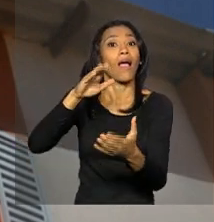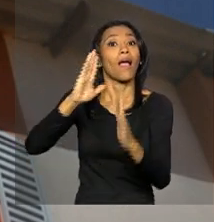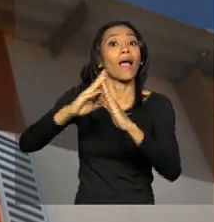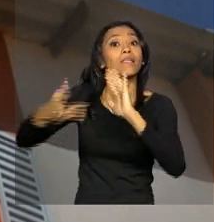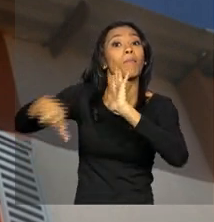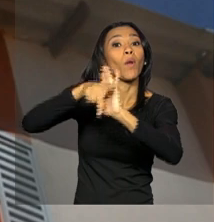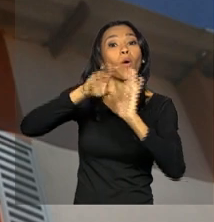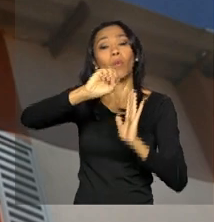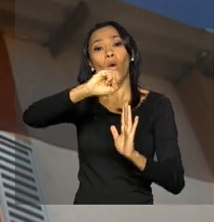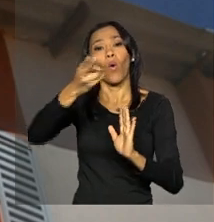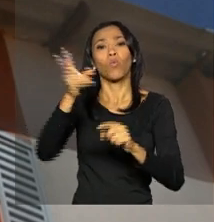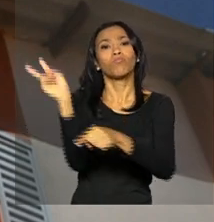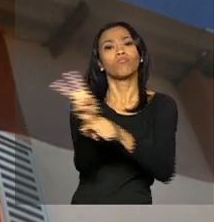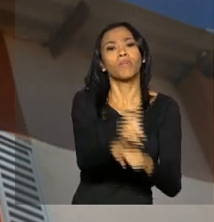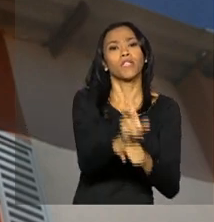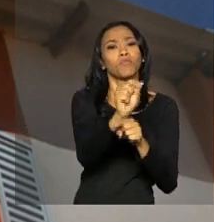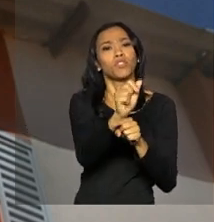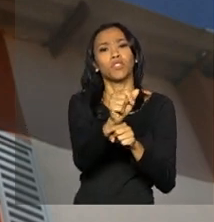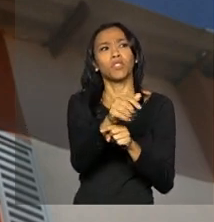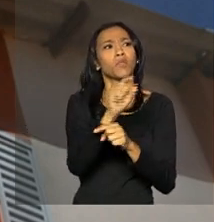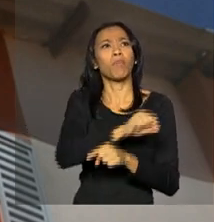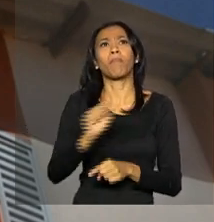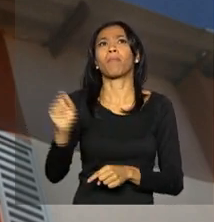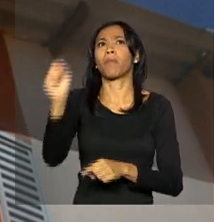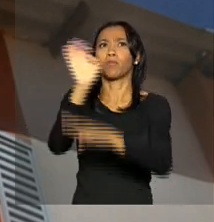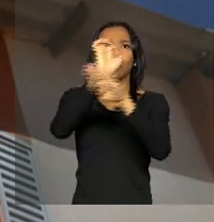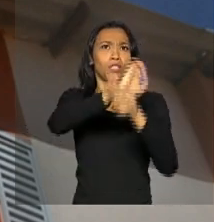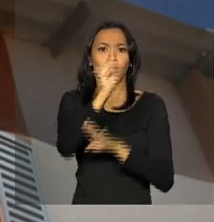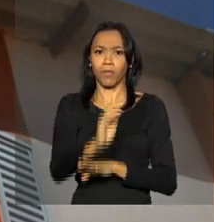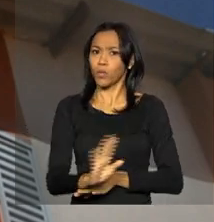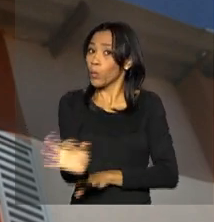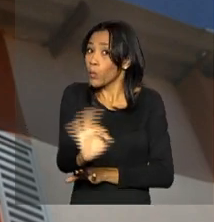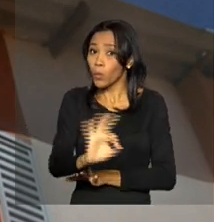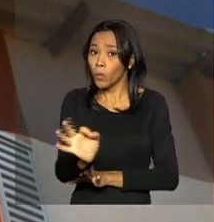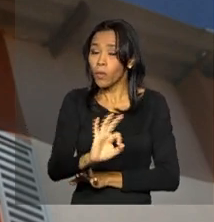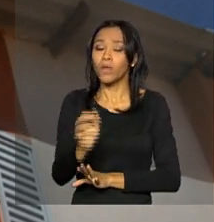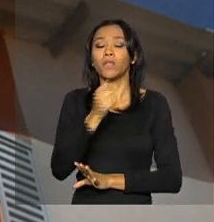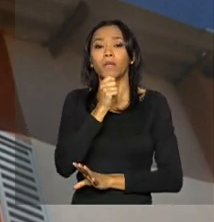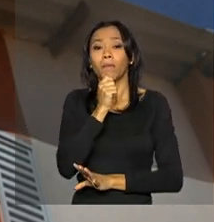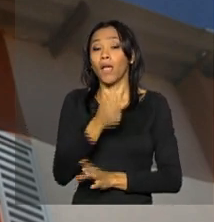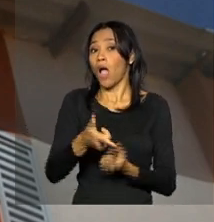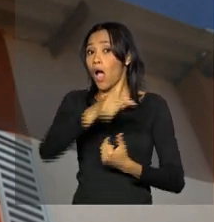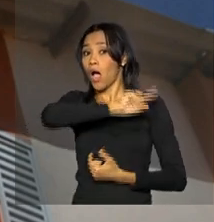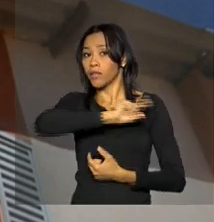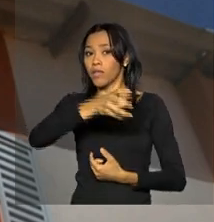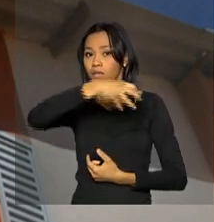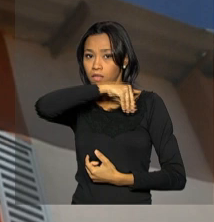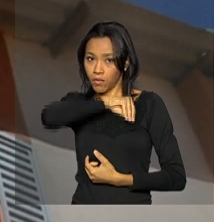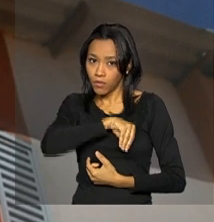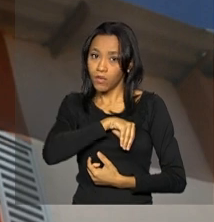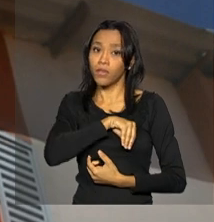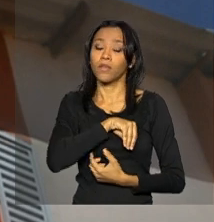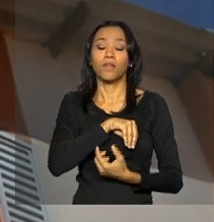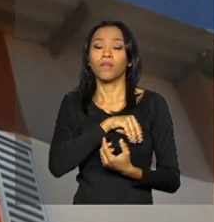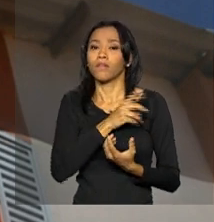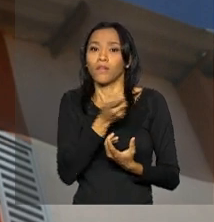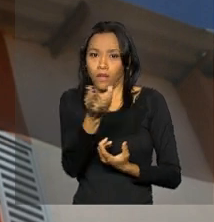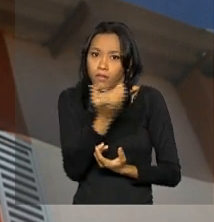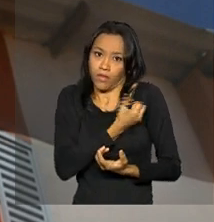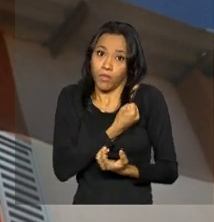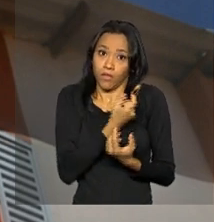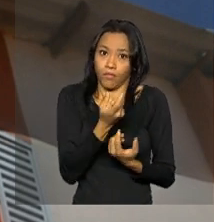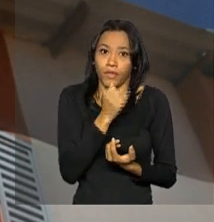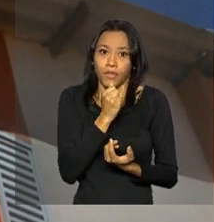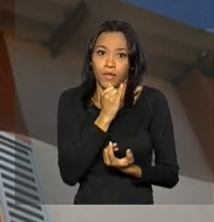financiamento em qualquer unidade da federação, nem ter recebido anteriormente benefícios de natureza